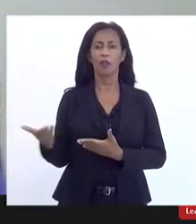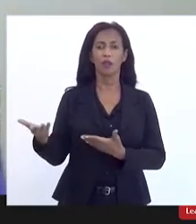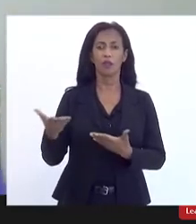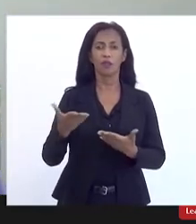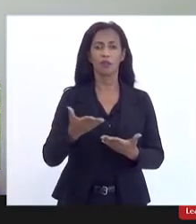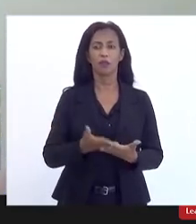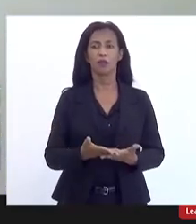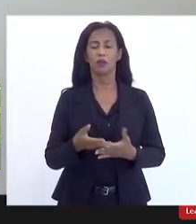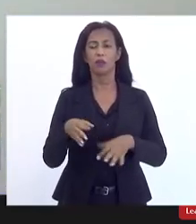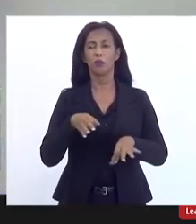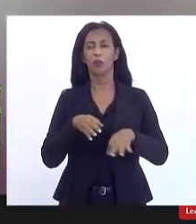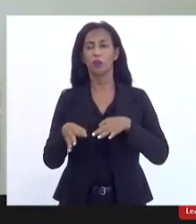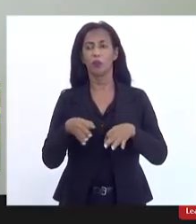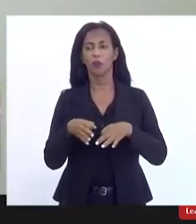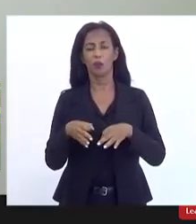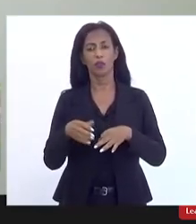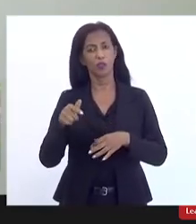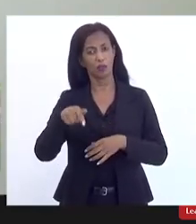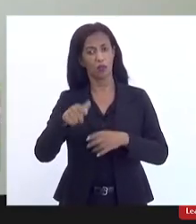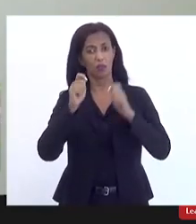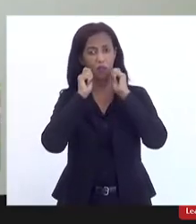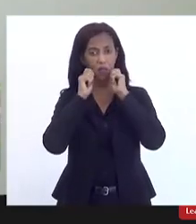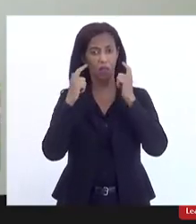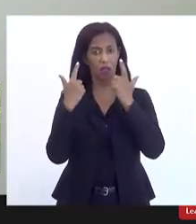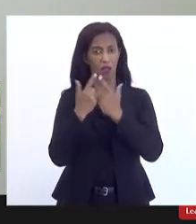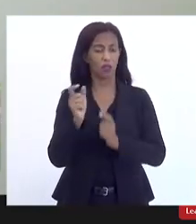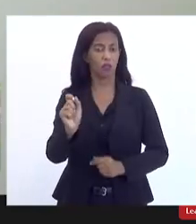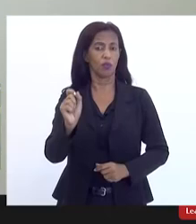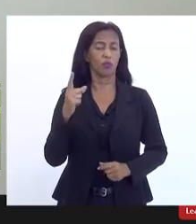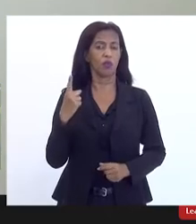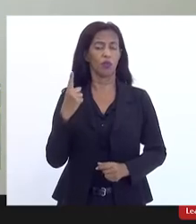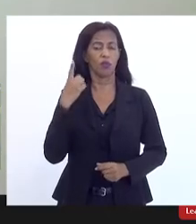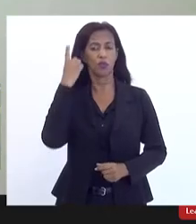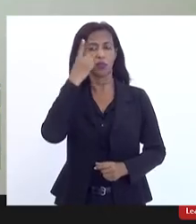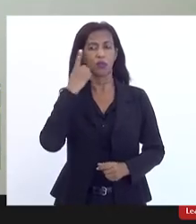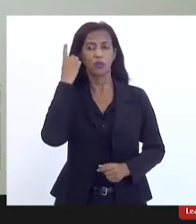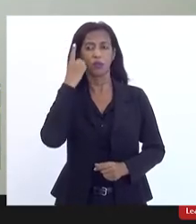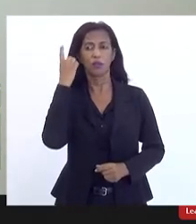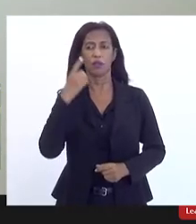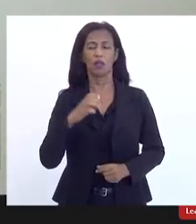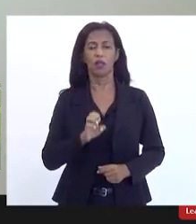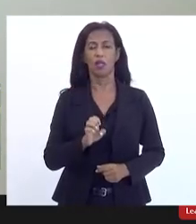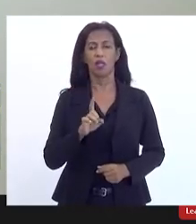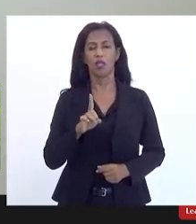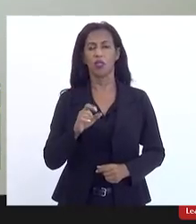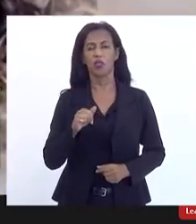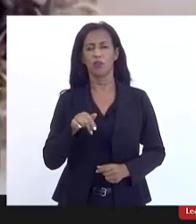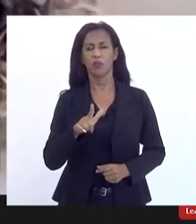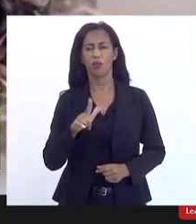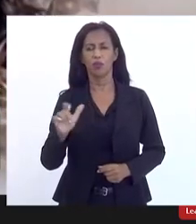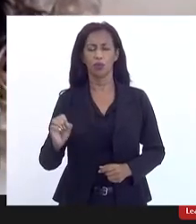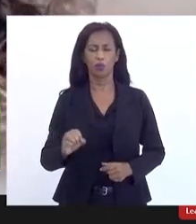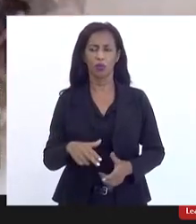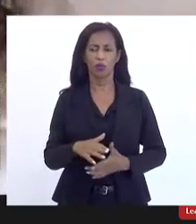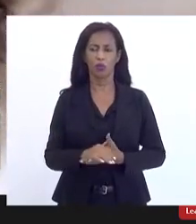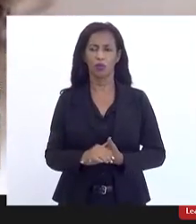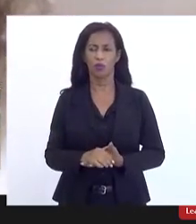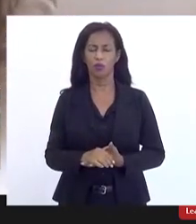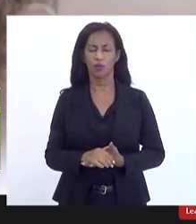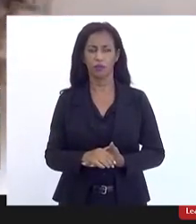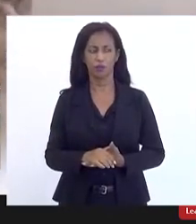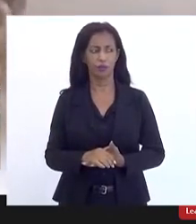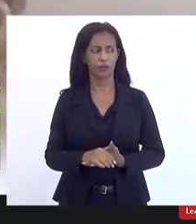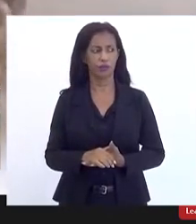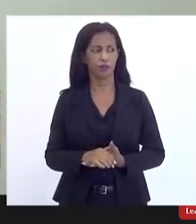tendo um projeto levado a essa casa pelo ex-deputado estadual Edmilson Valentim eu estou comendo